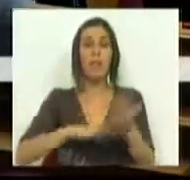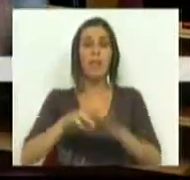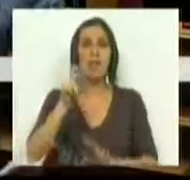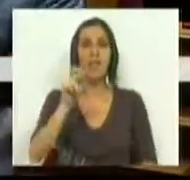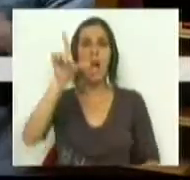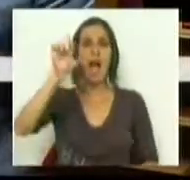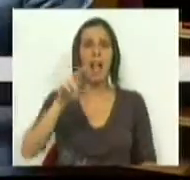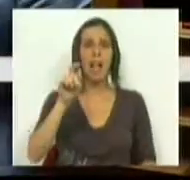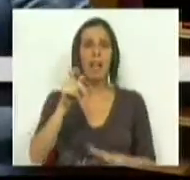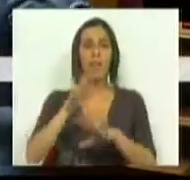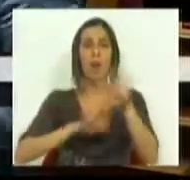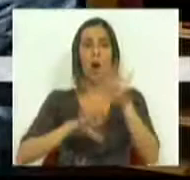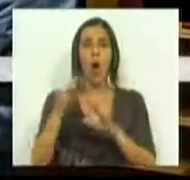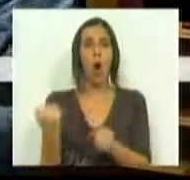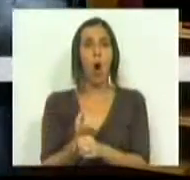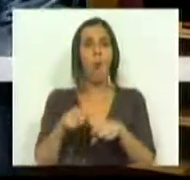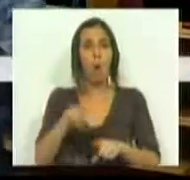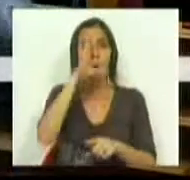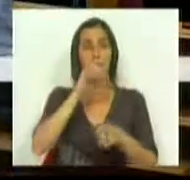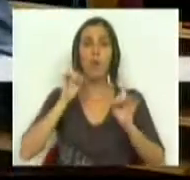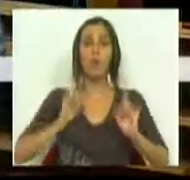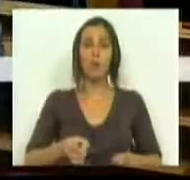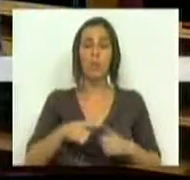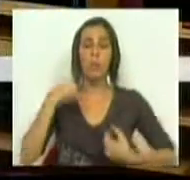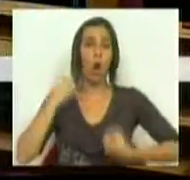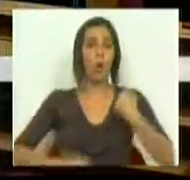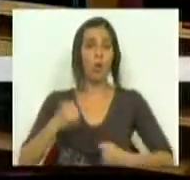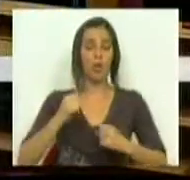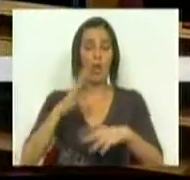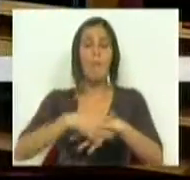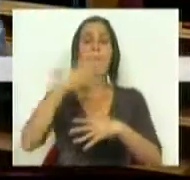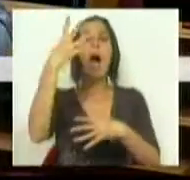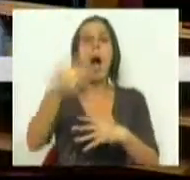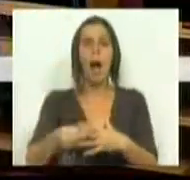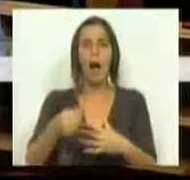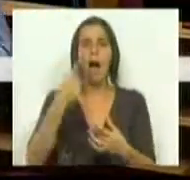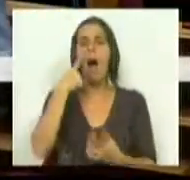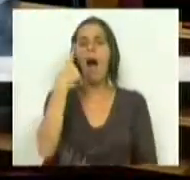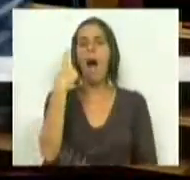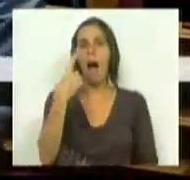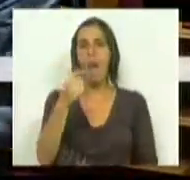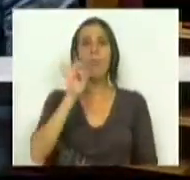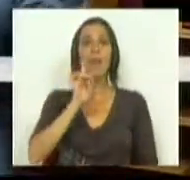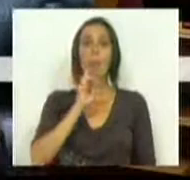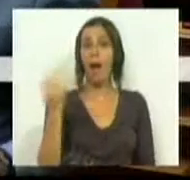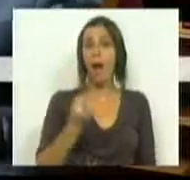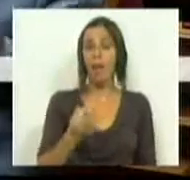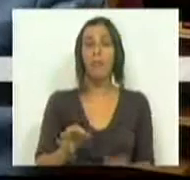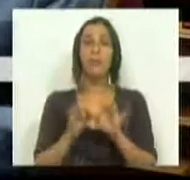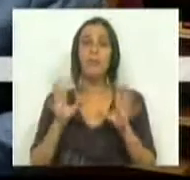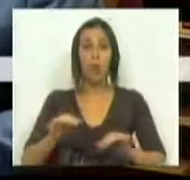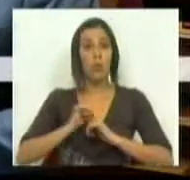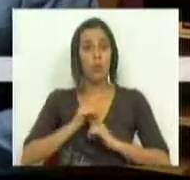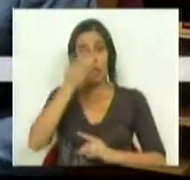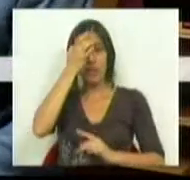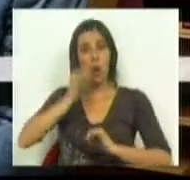Alqueva, obra que este Governo começou por contestar e, só mais tarde, veio a reconhecer como importante, é também,